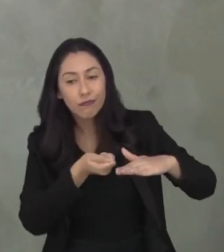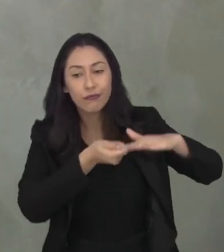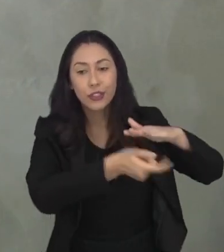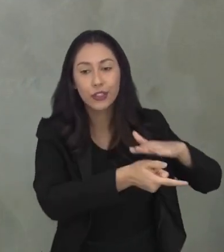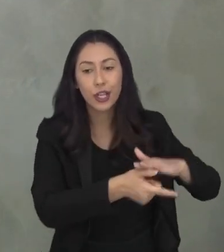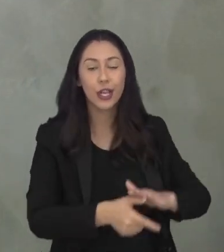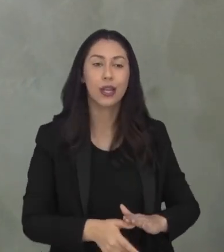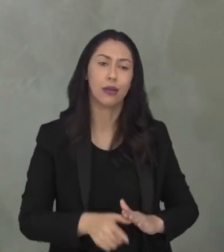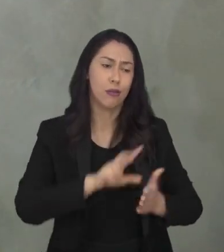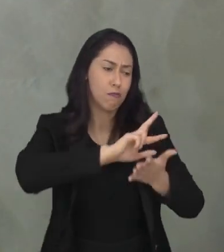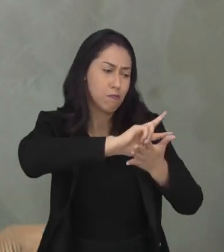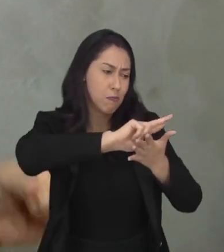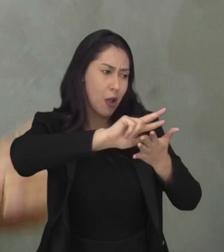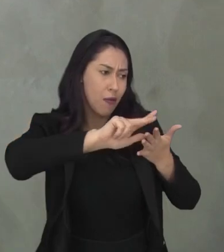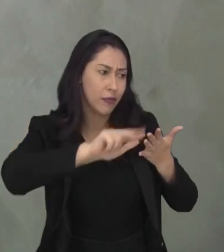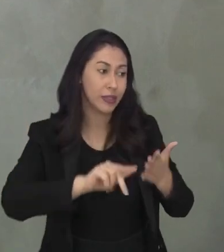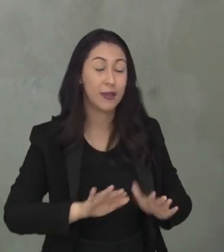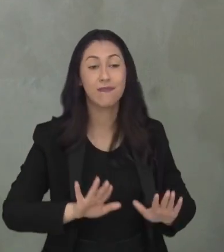vários